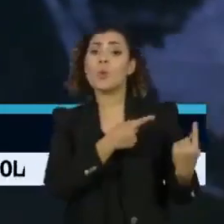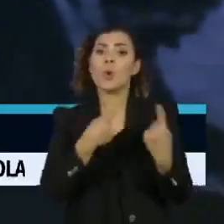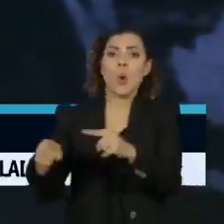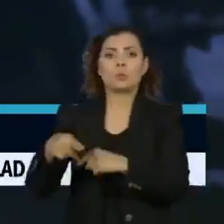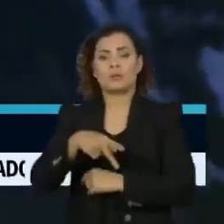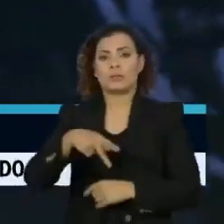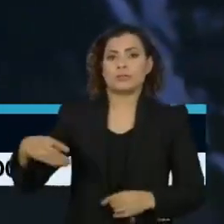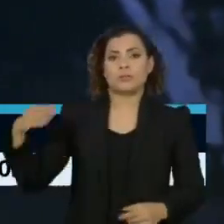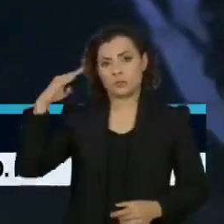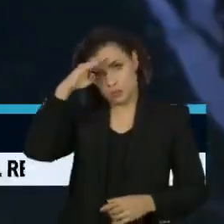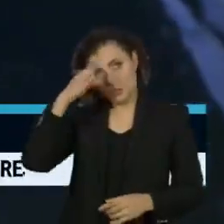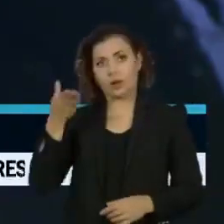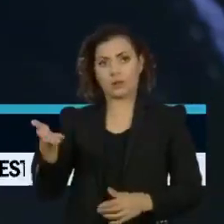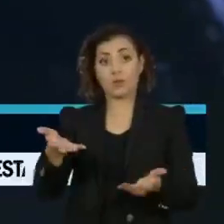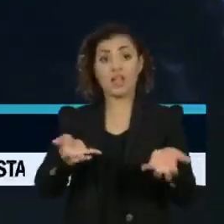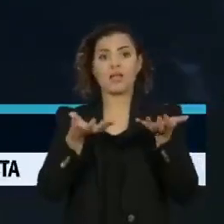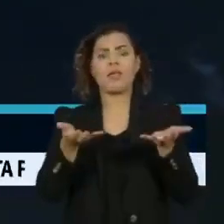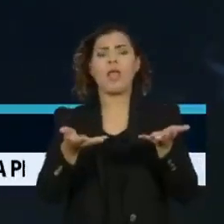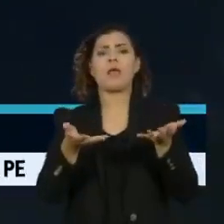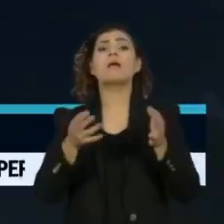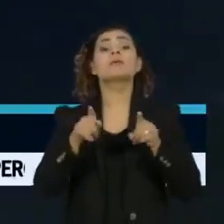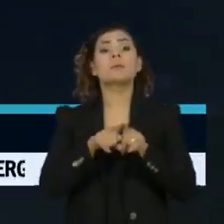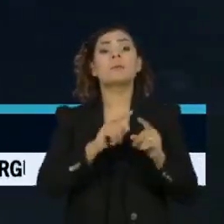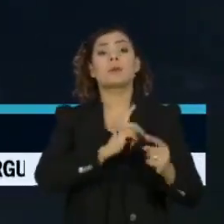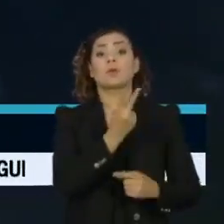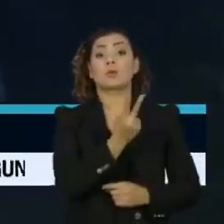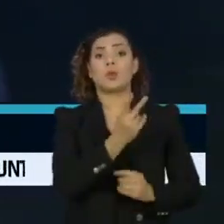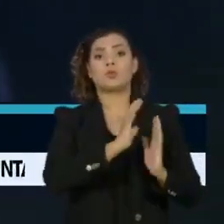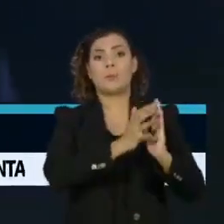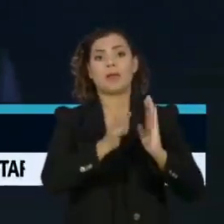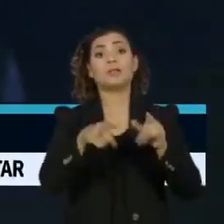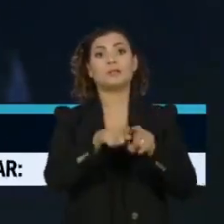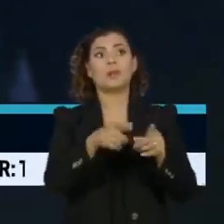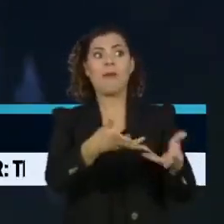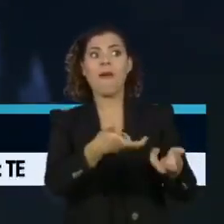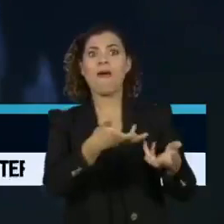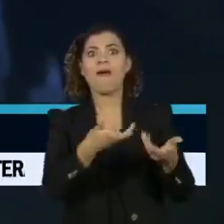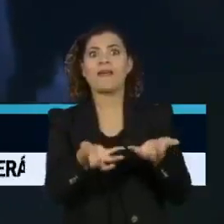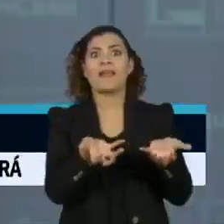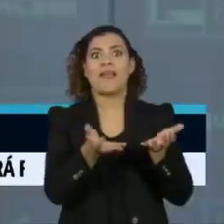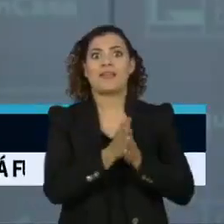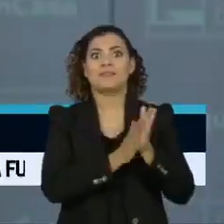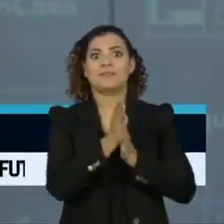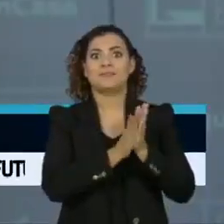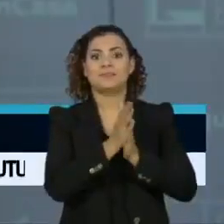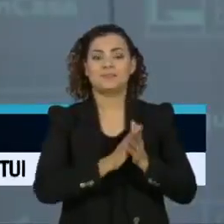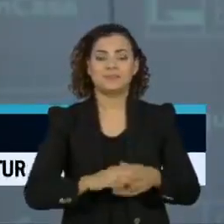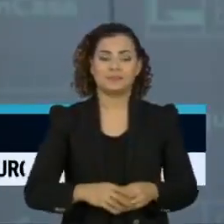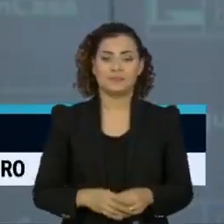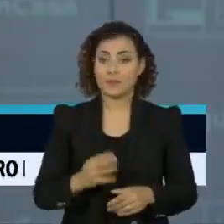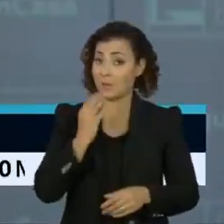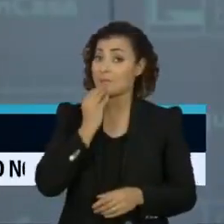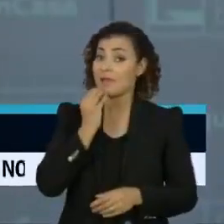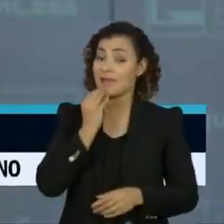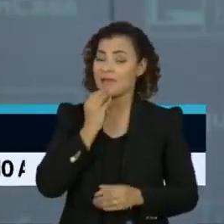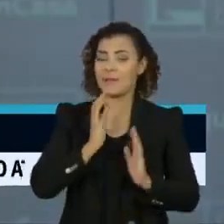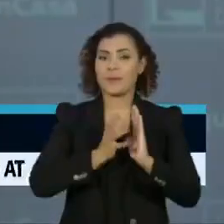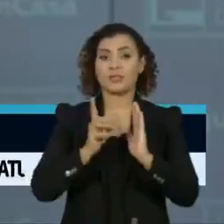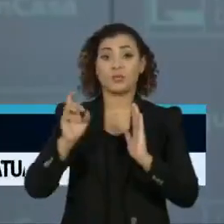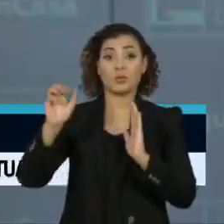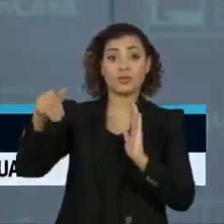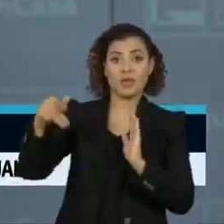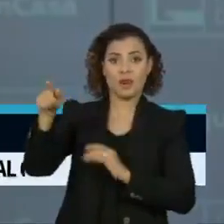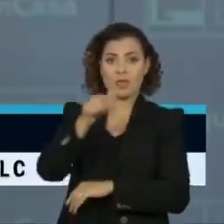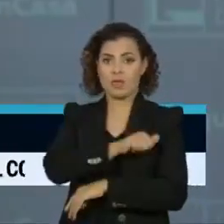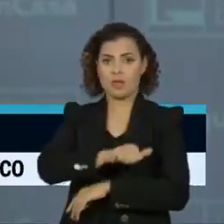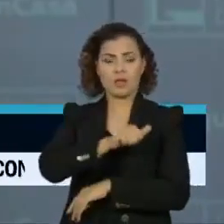ao presidente Jair Bolsonaro. E pelo menos outras duas siglas estão de olho no deputado. Rodrigo Maia, do Democratas